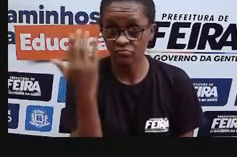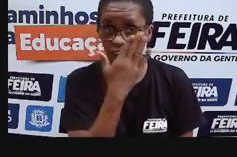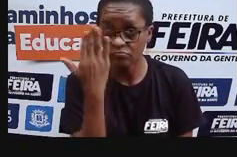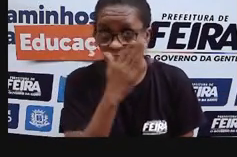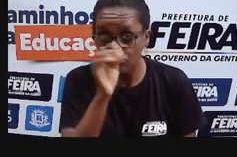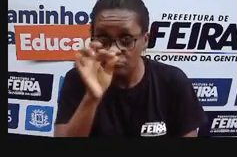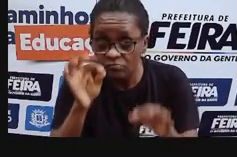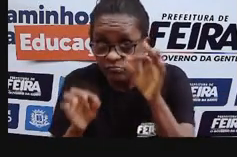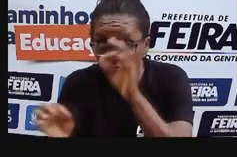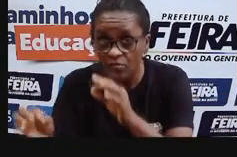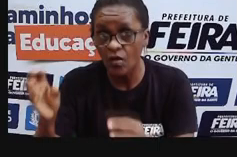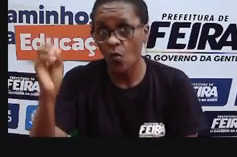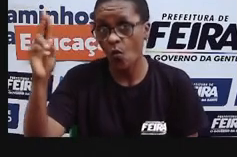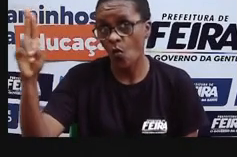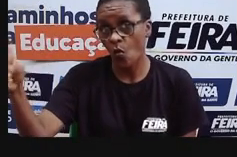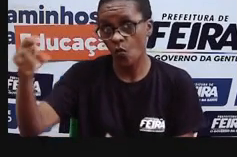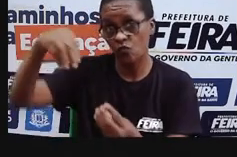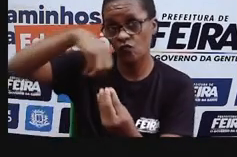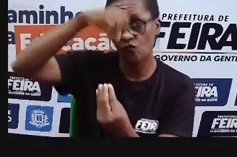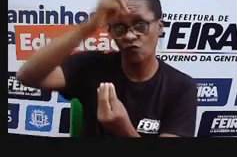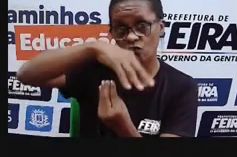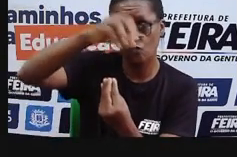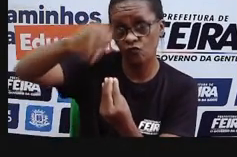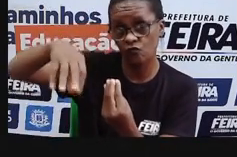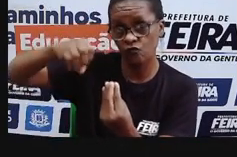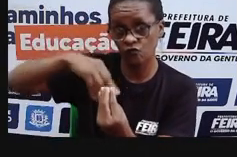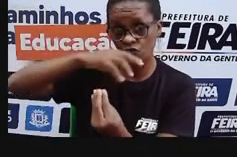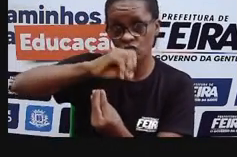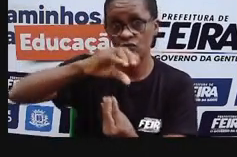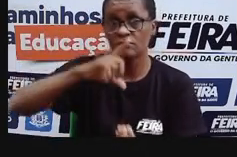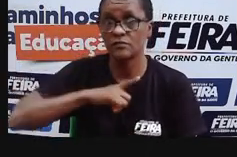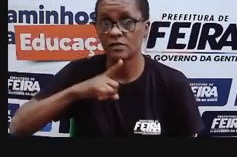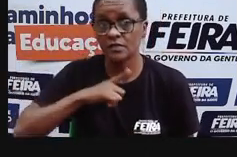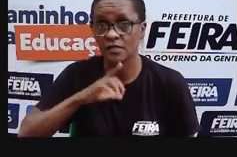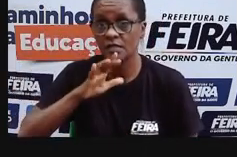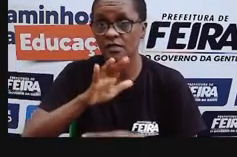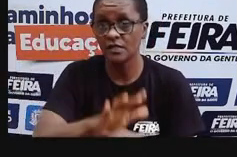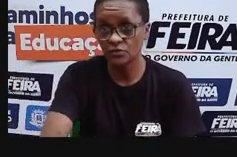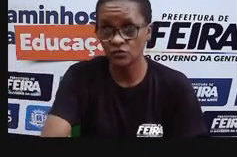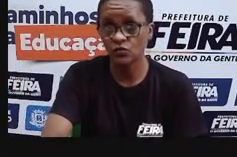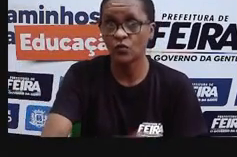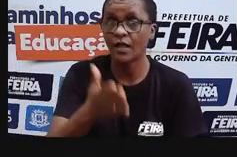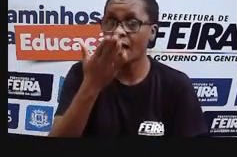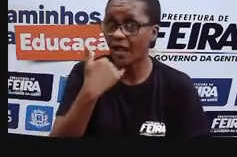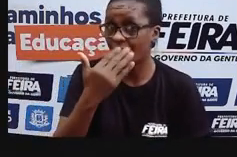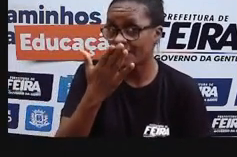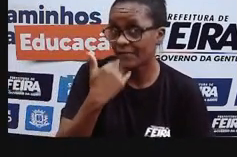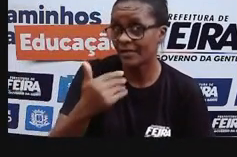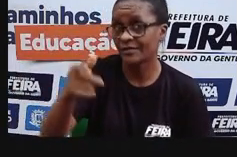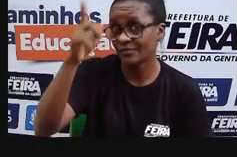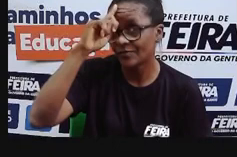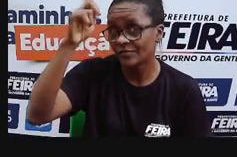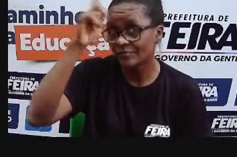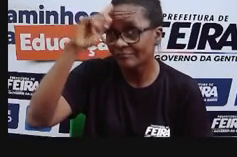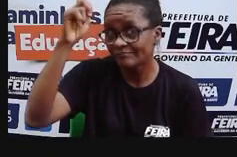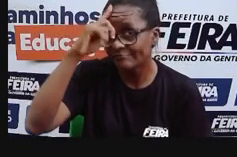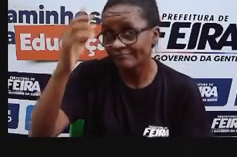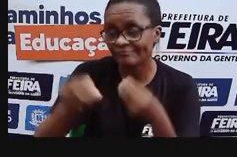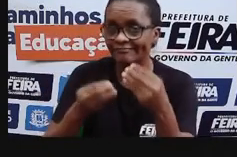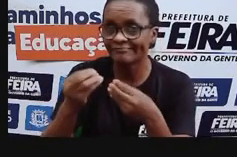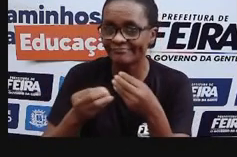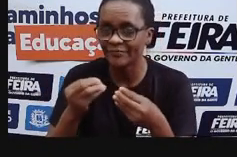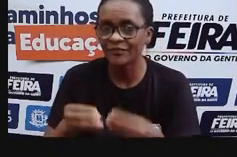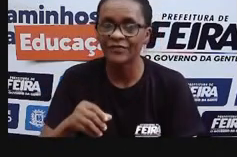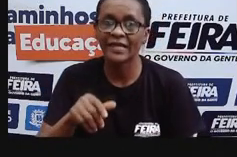alimentos, para muitas bebidas, que nós temos e nós consumimos no nosso dia a dia. Por exemplo, o pão,